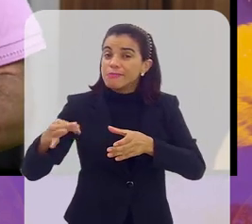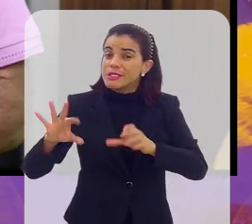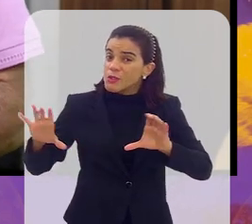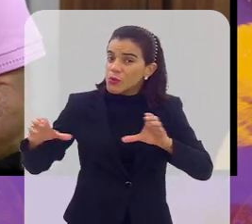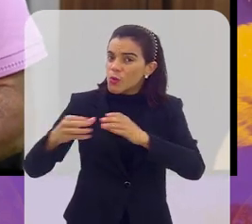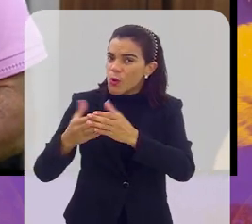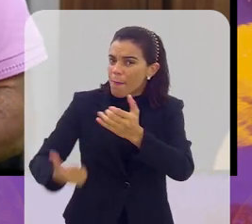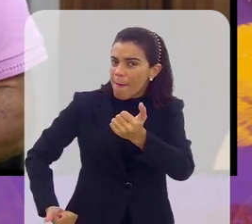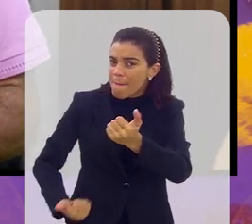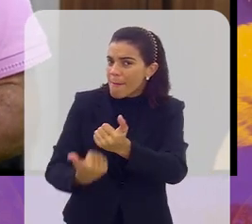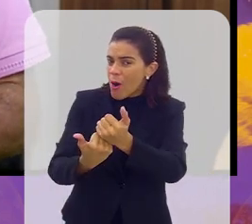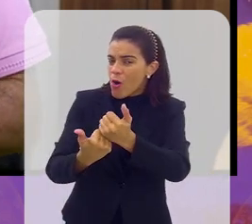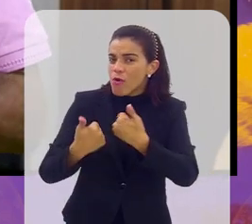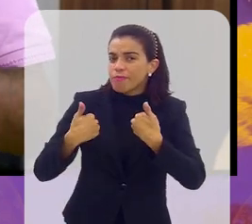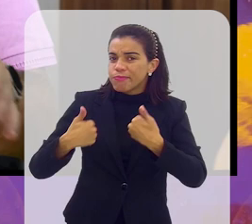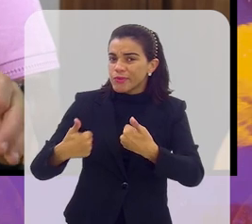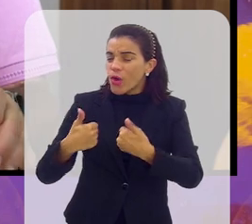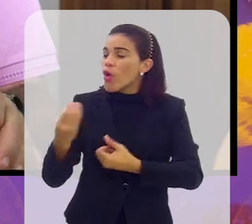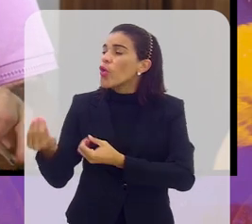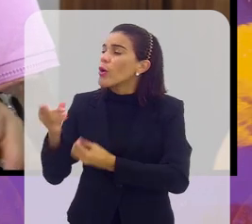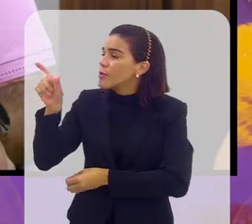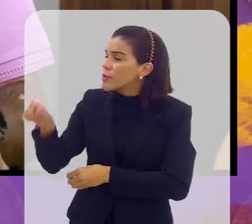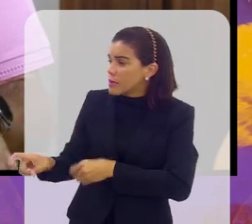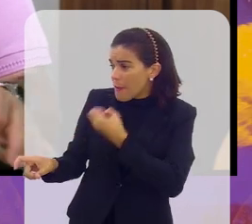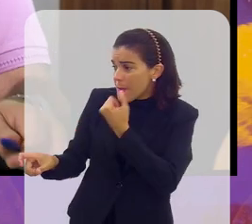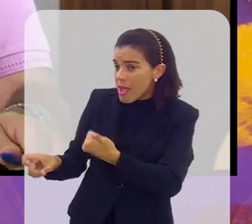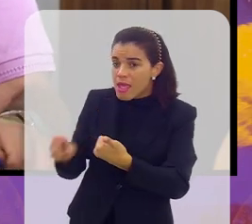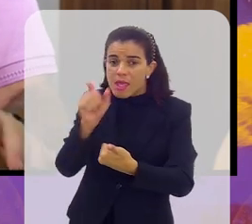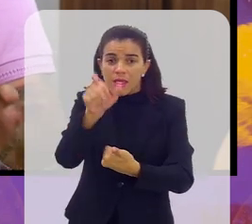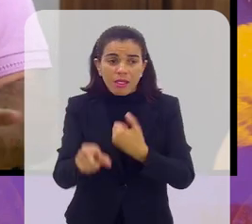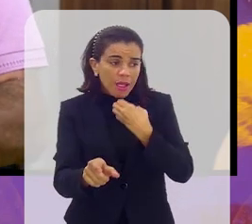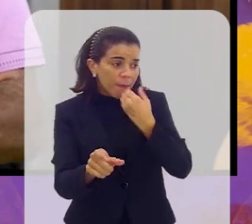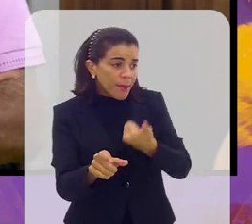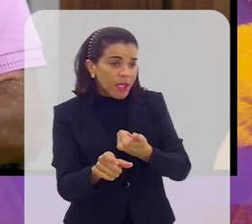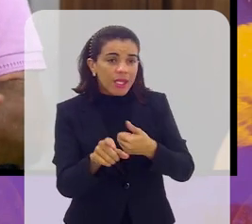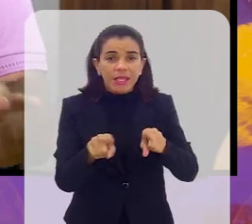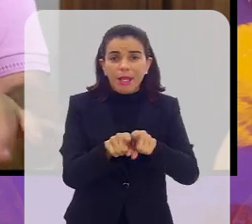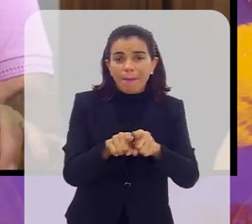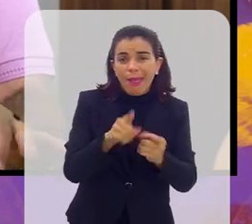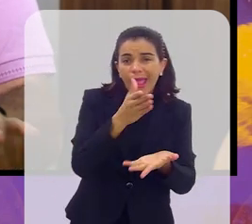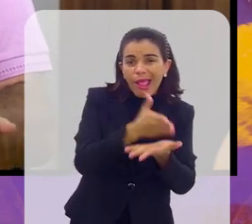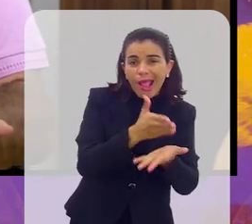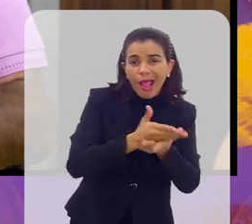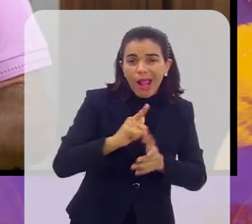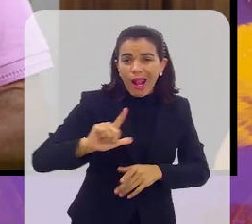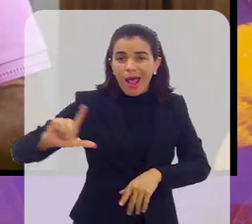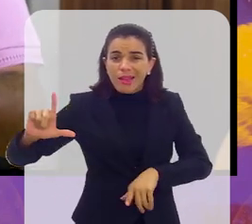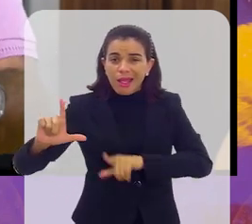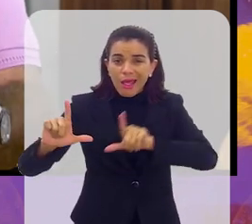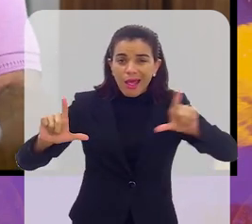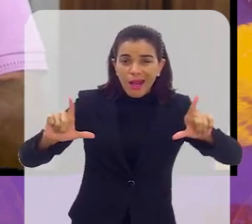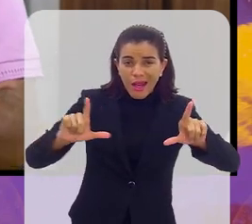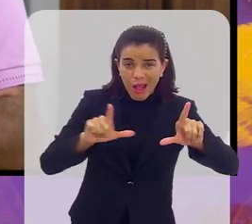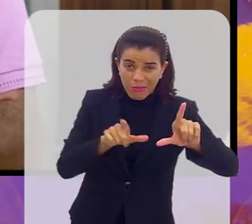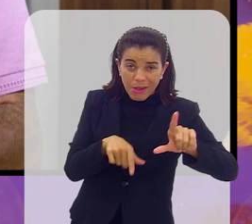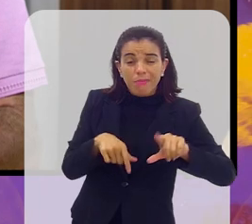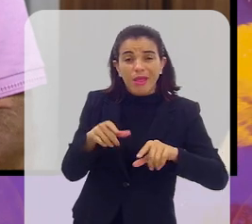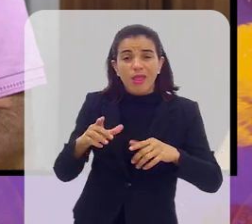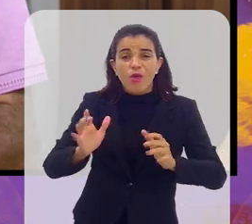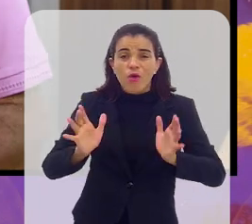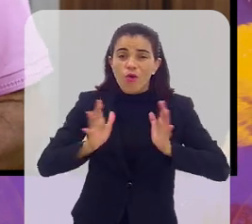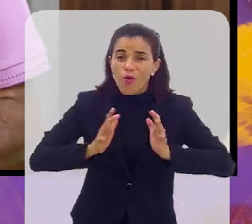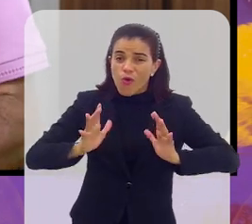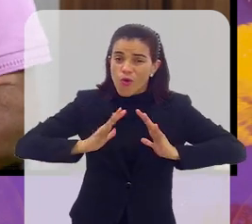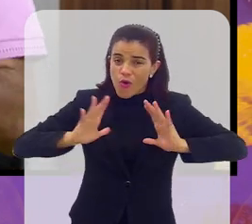depende de todo o grupo. Como é que está A, como é que está B, como é que está C. Ali a zaga, bem o campo, lateral, enfim, o ataque, o próprio